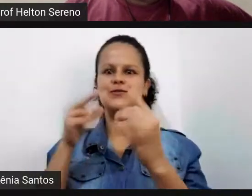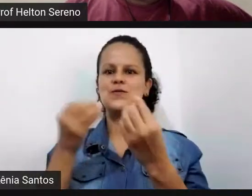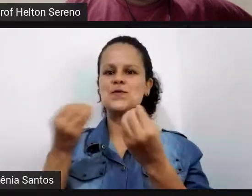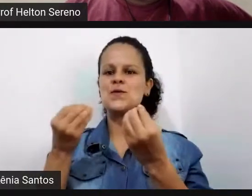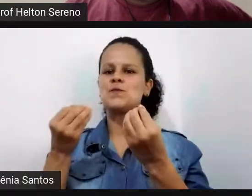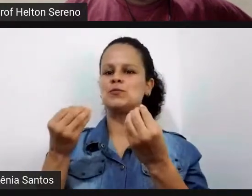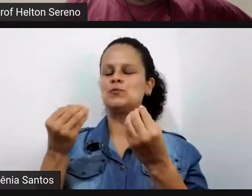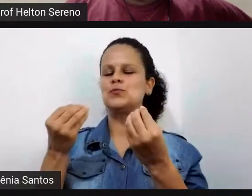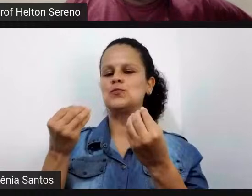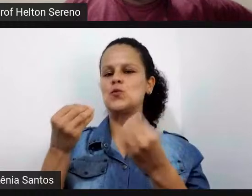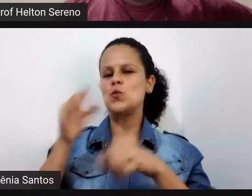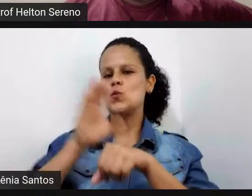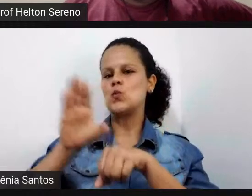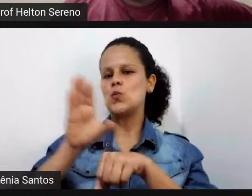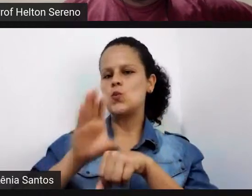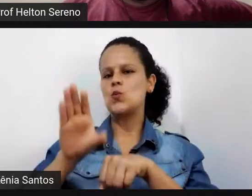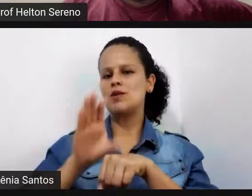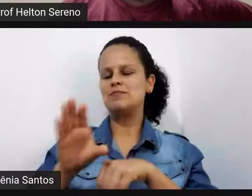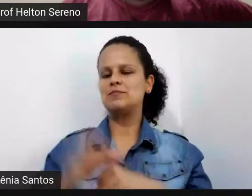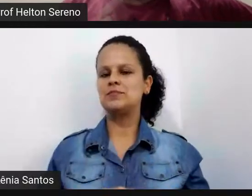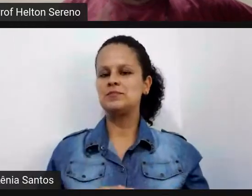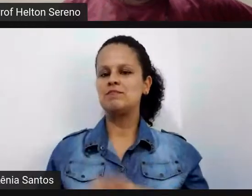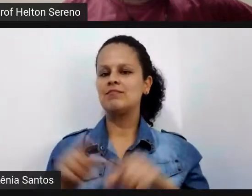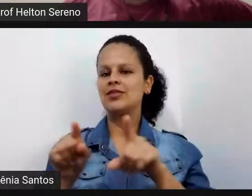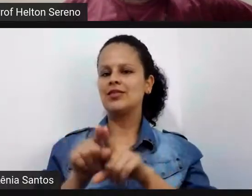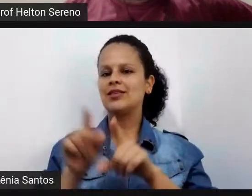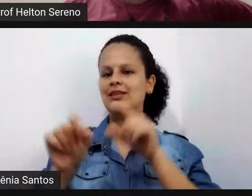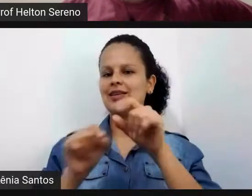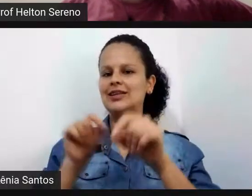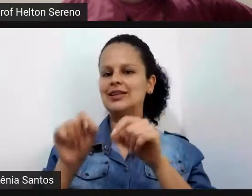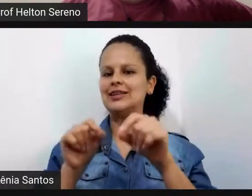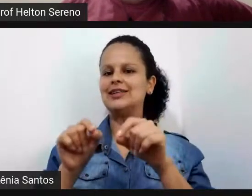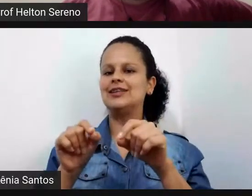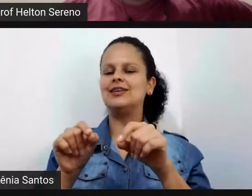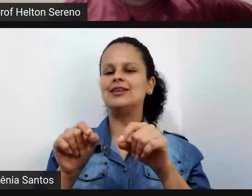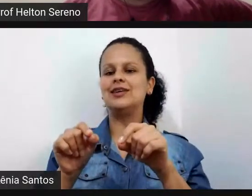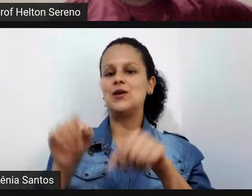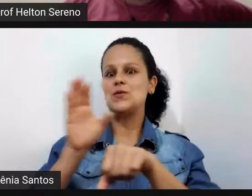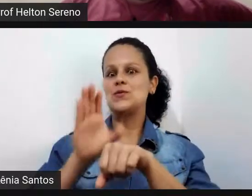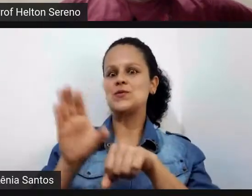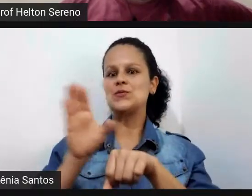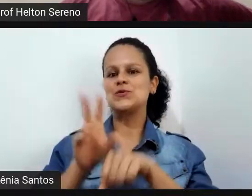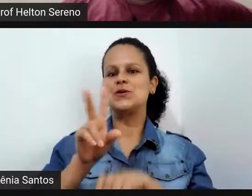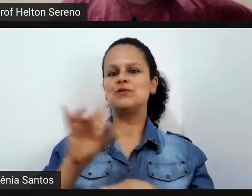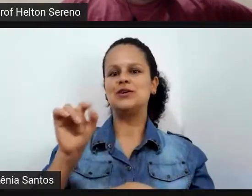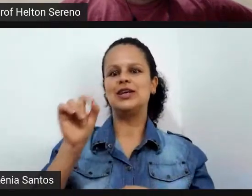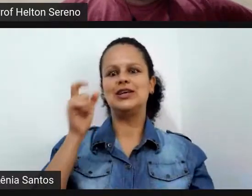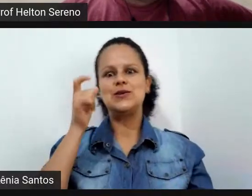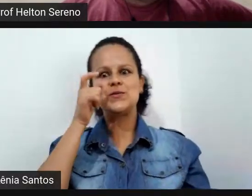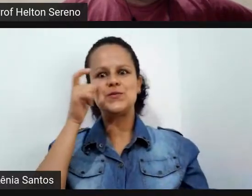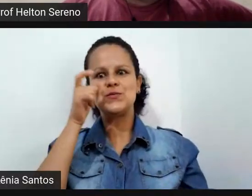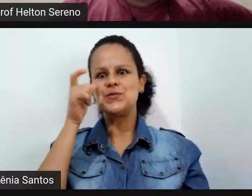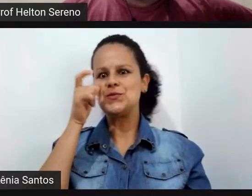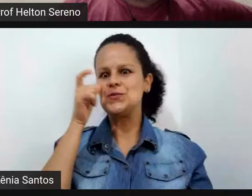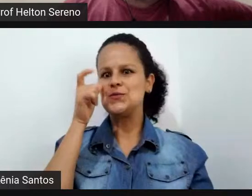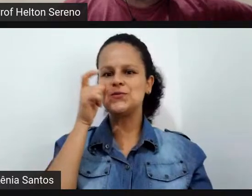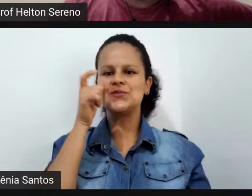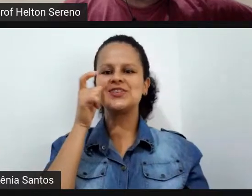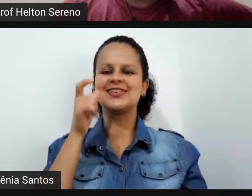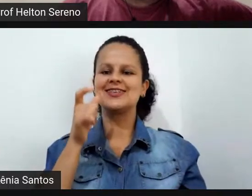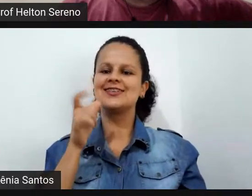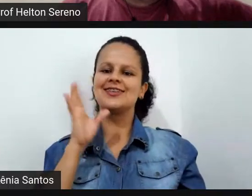o pessoal colocou que vai sendo curioso no mínimo curioso o curso dessa colocação achei bem